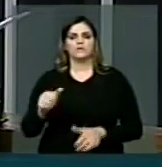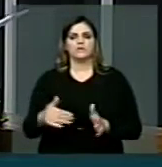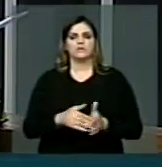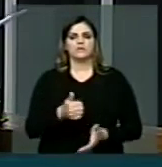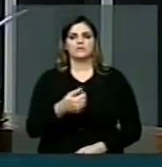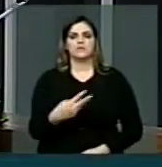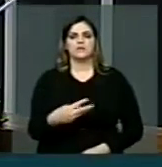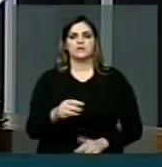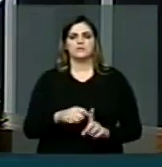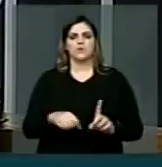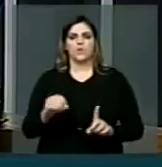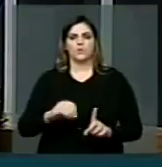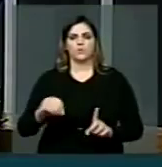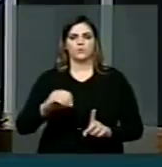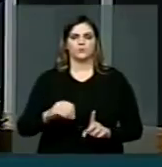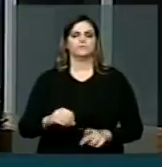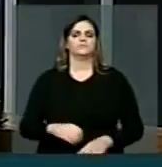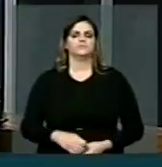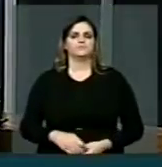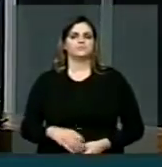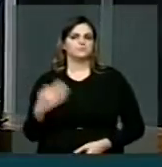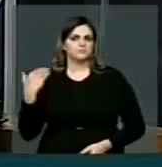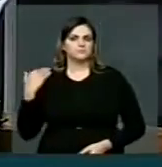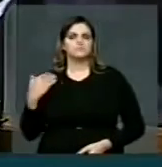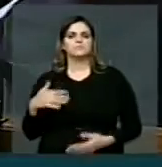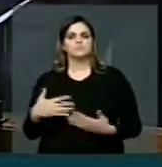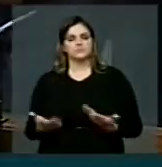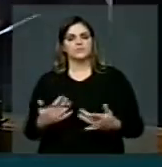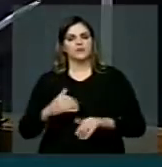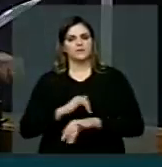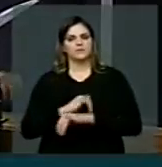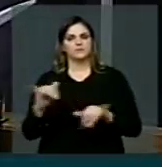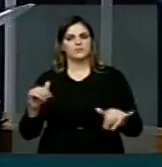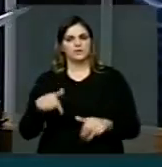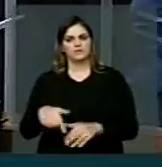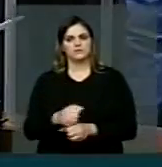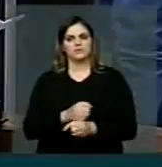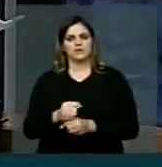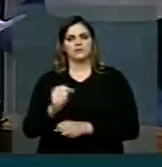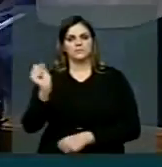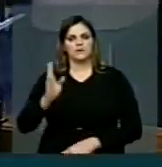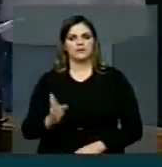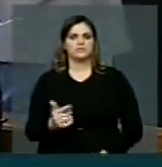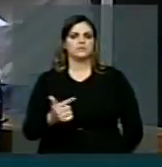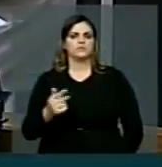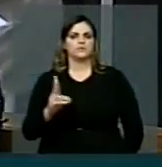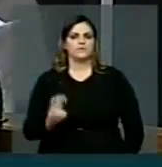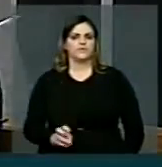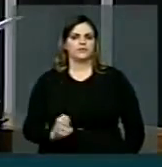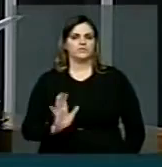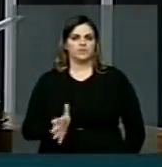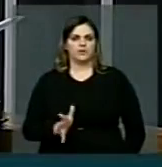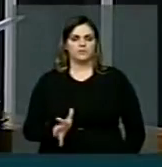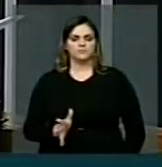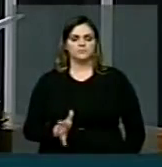de outubro. E eu quero dizer, senhor presidente, que neste ano o Brasil, pela segunda vez,